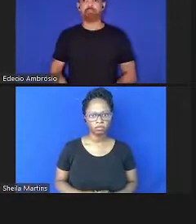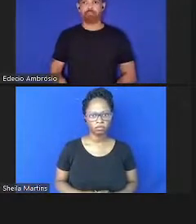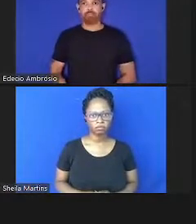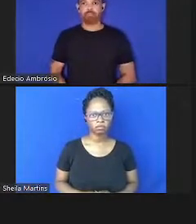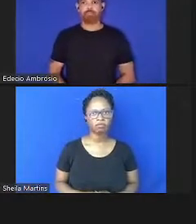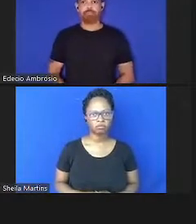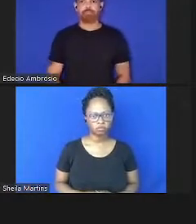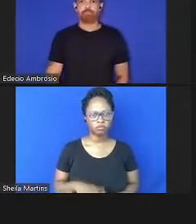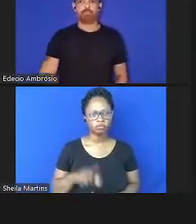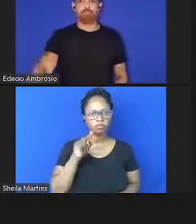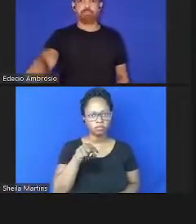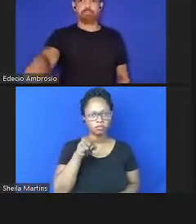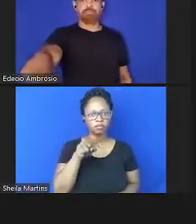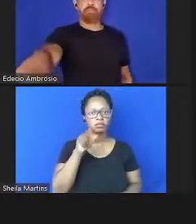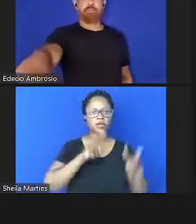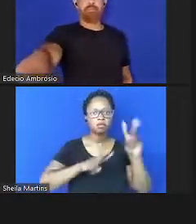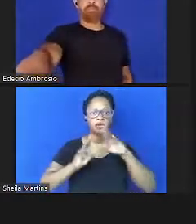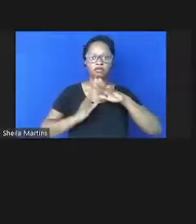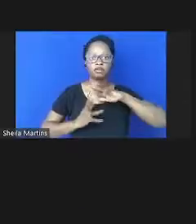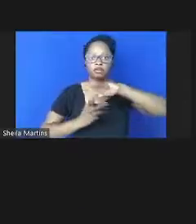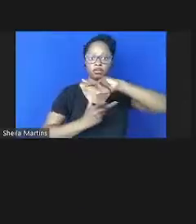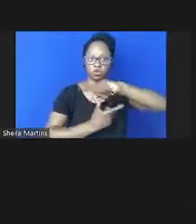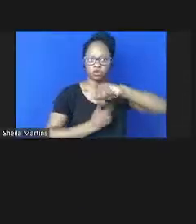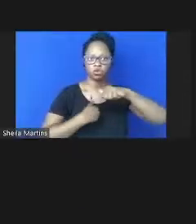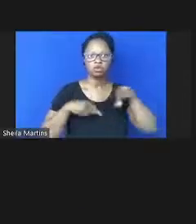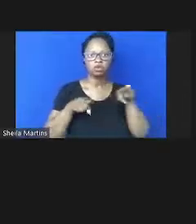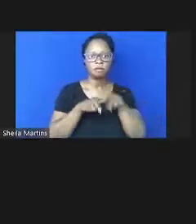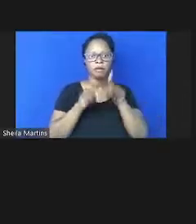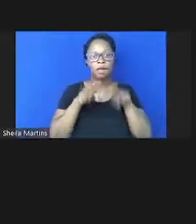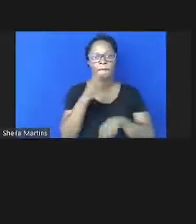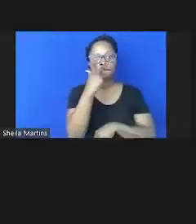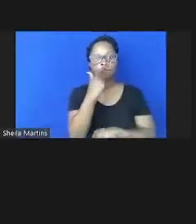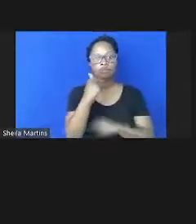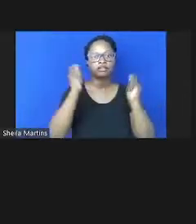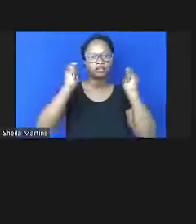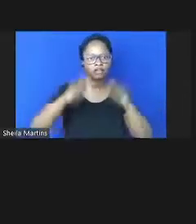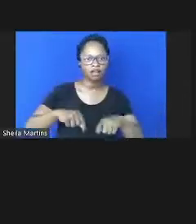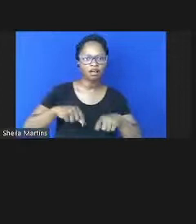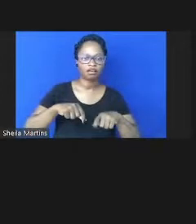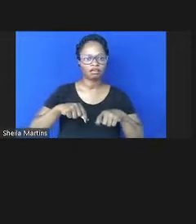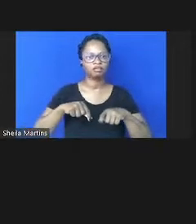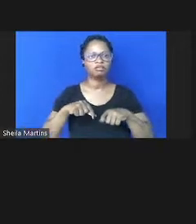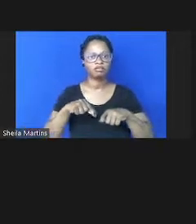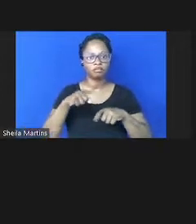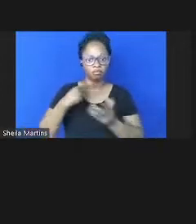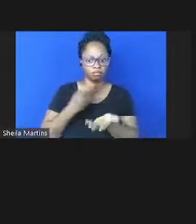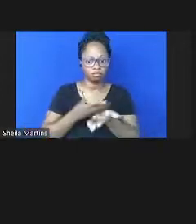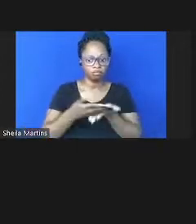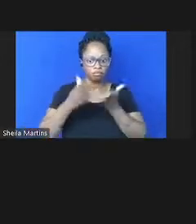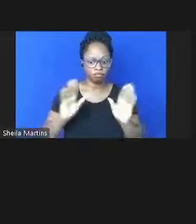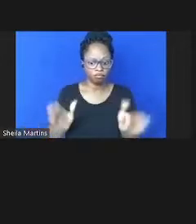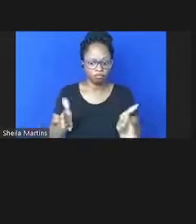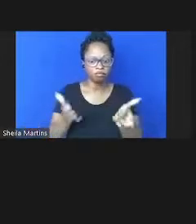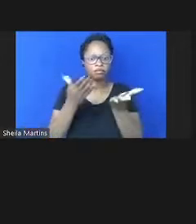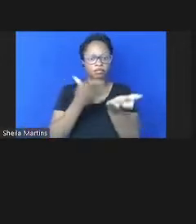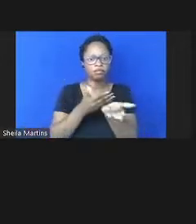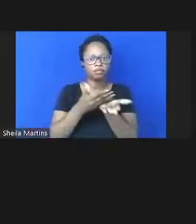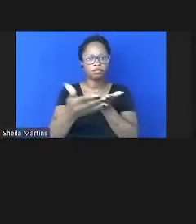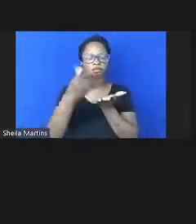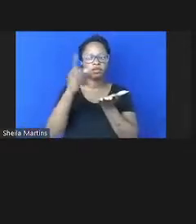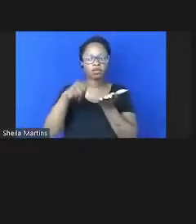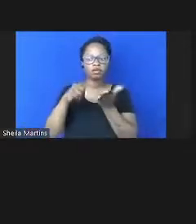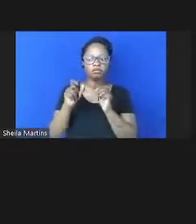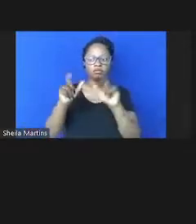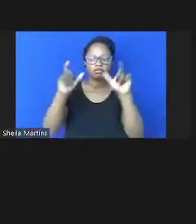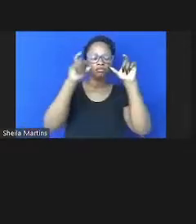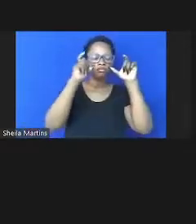planetária de saúde única e de saúde global facilitará a integração das iniciativas de saúde global para prontidão e